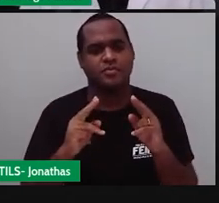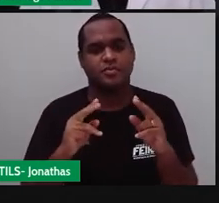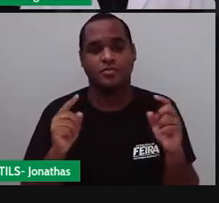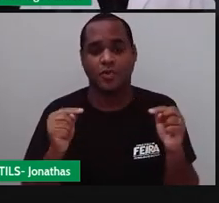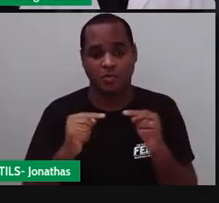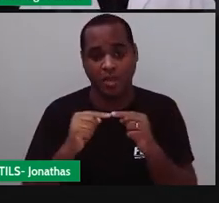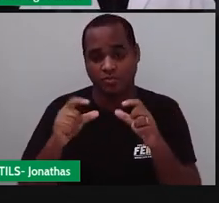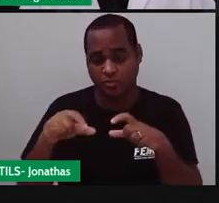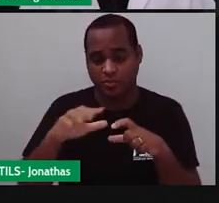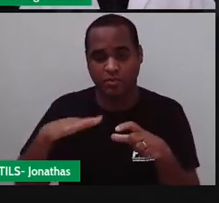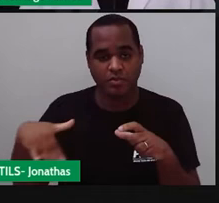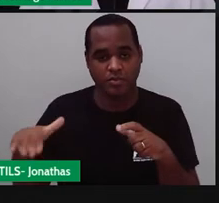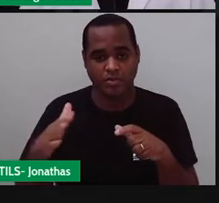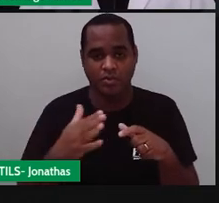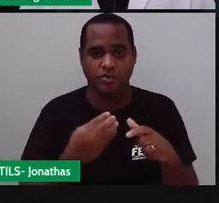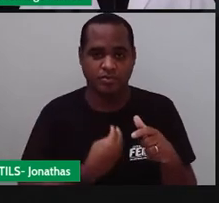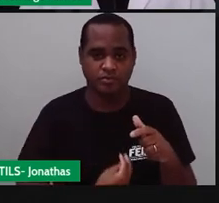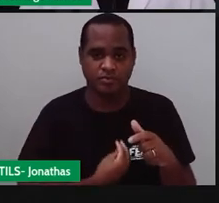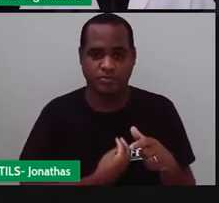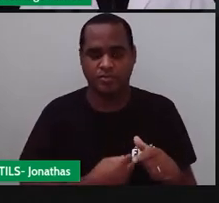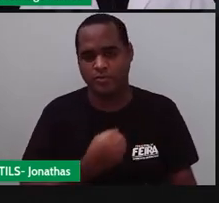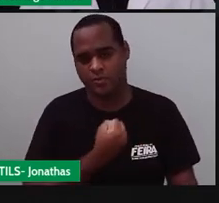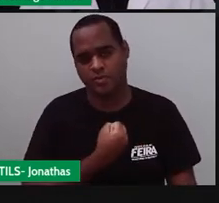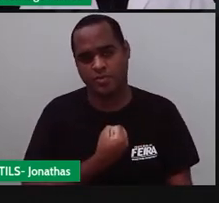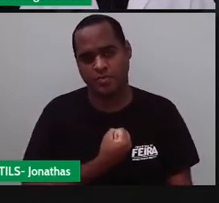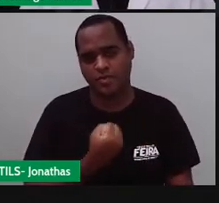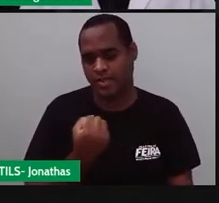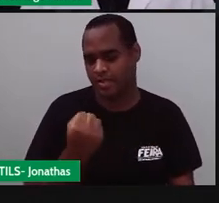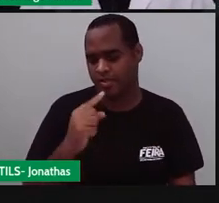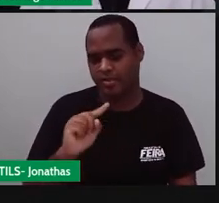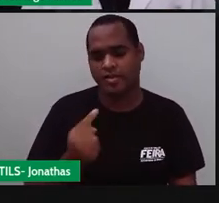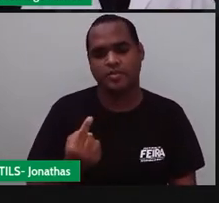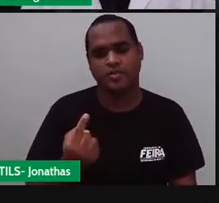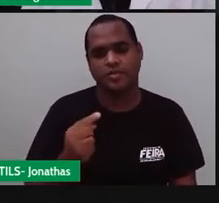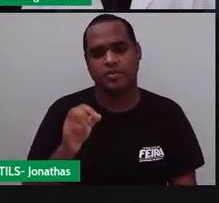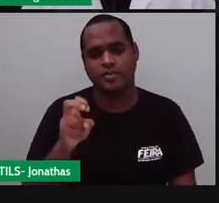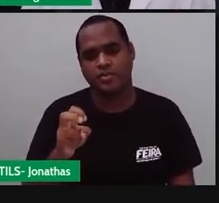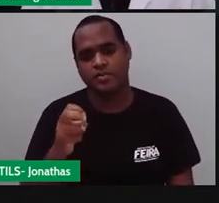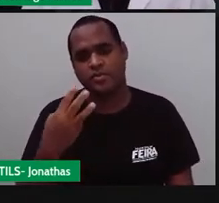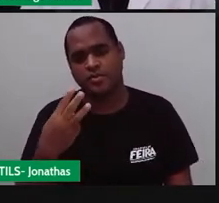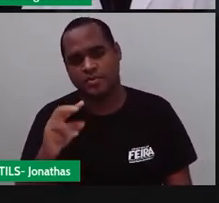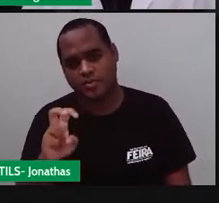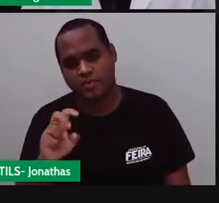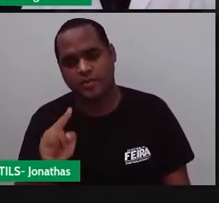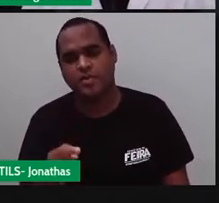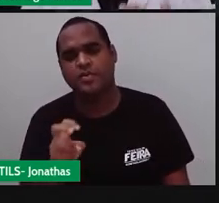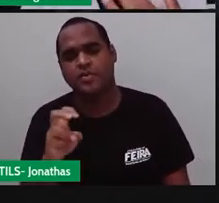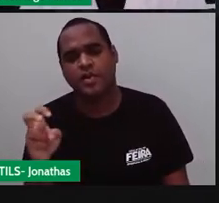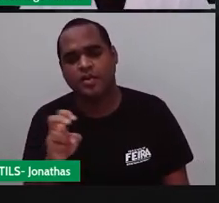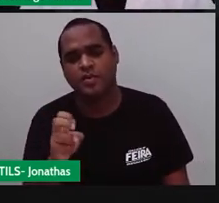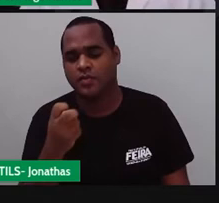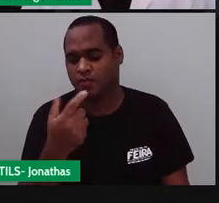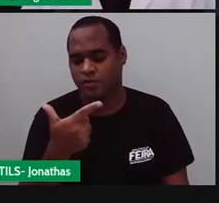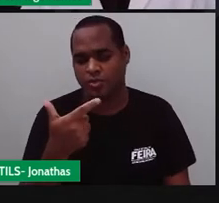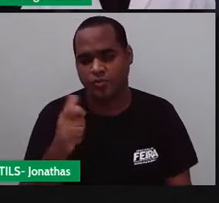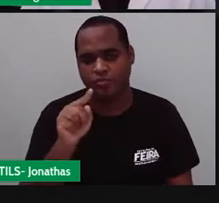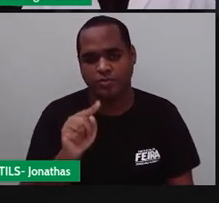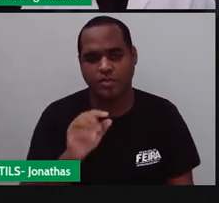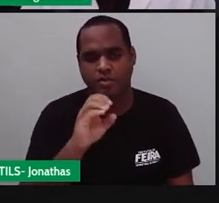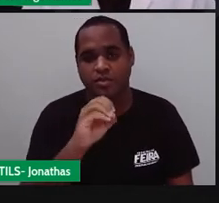onde os números são escritos com virgular, como esse daqui, Como esses daí.